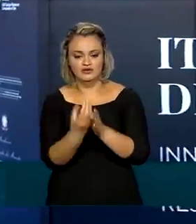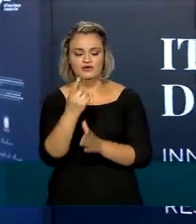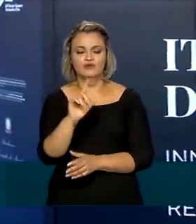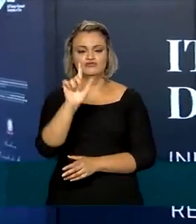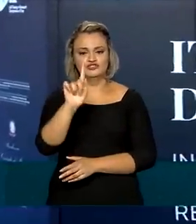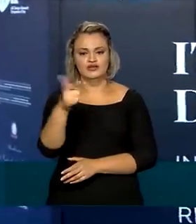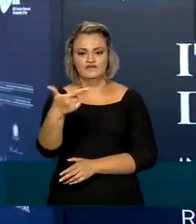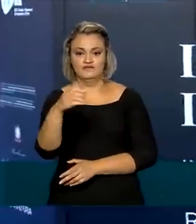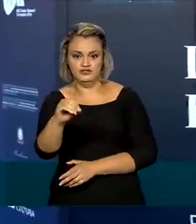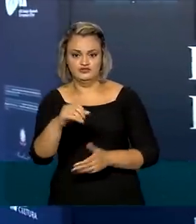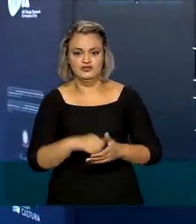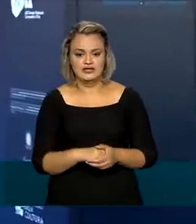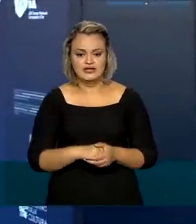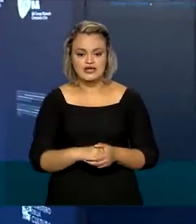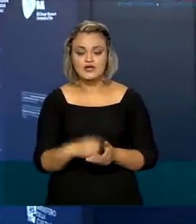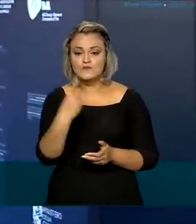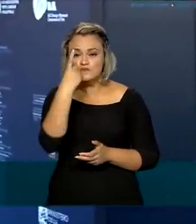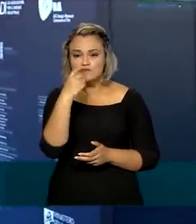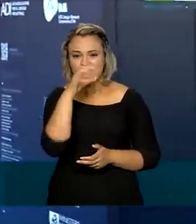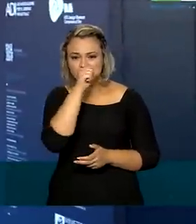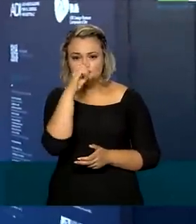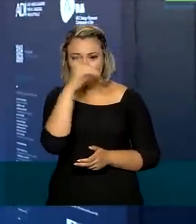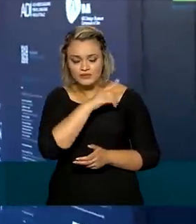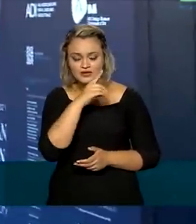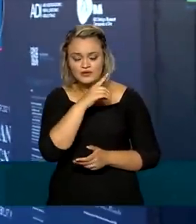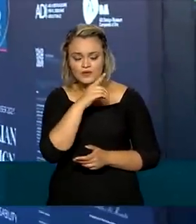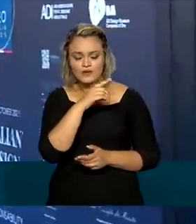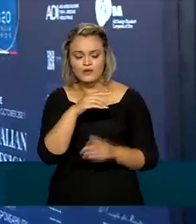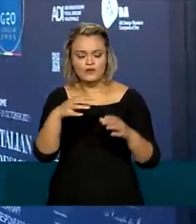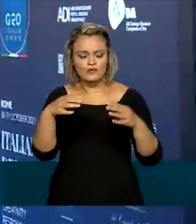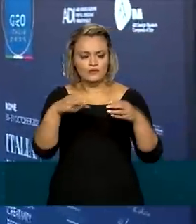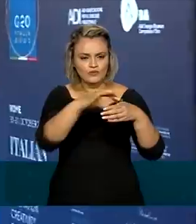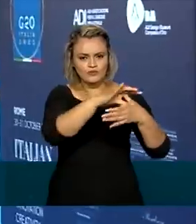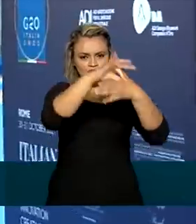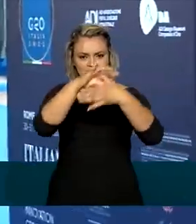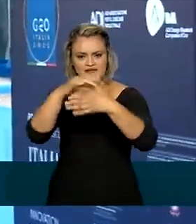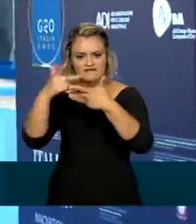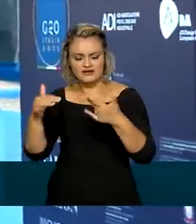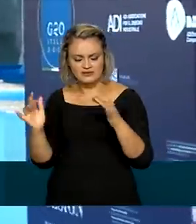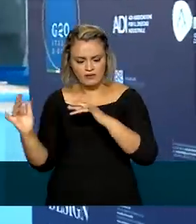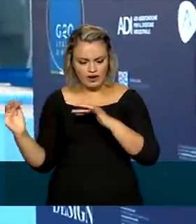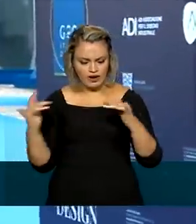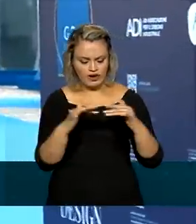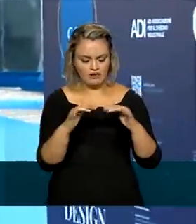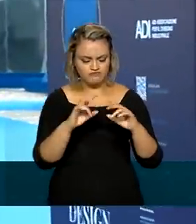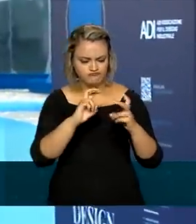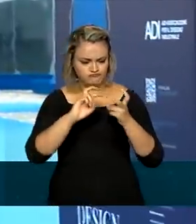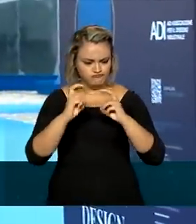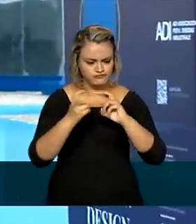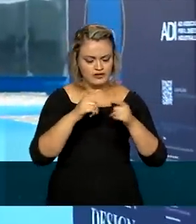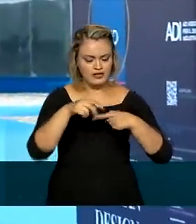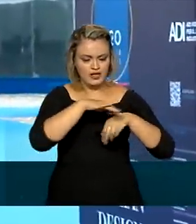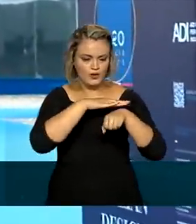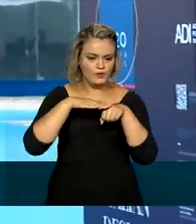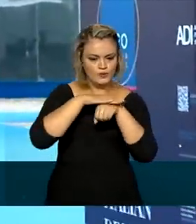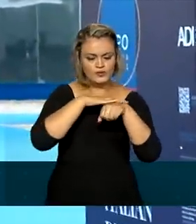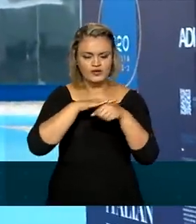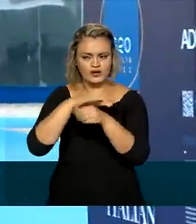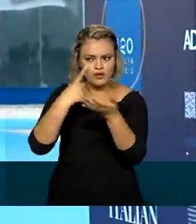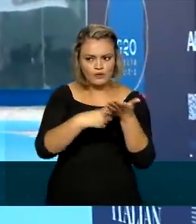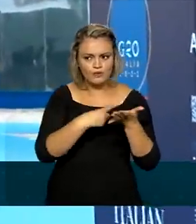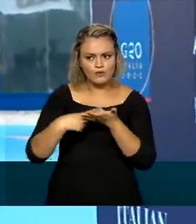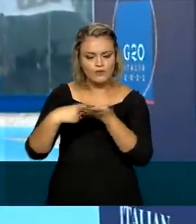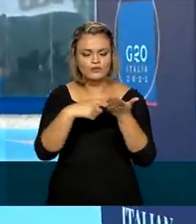único final de semana, lideranças mundiais ficam frente a frente, debatem e fecham acordos bilaterais tão